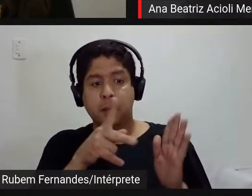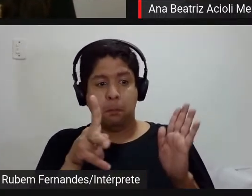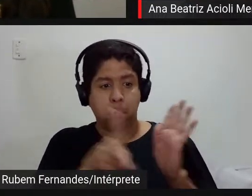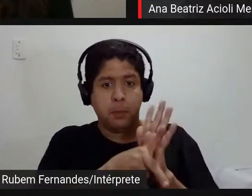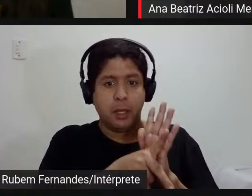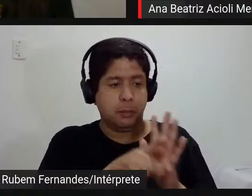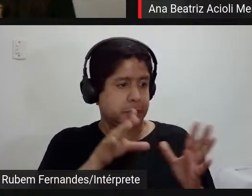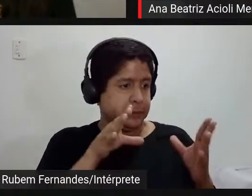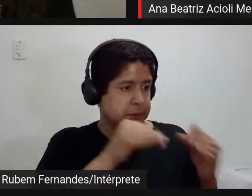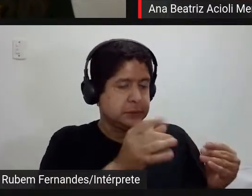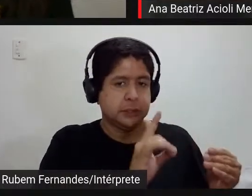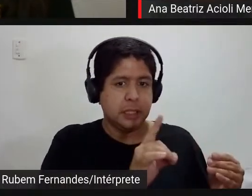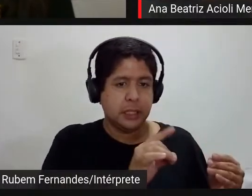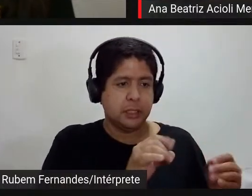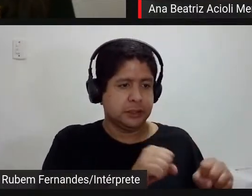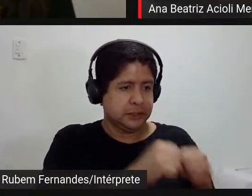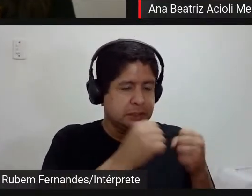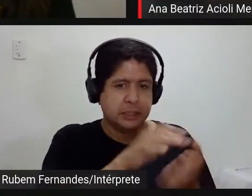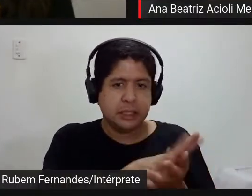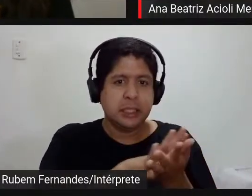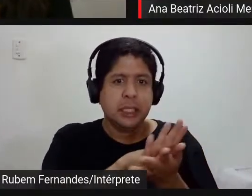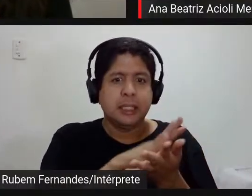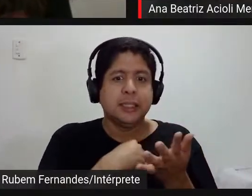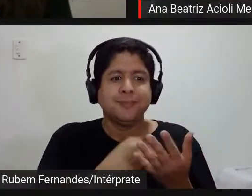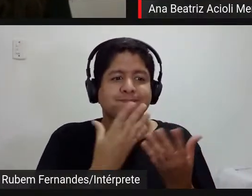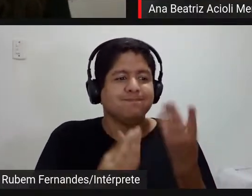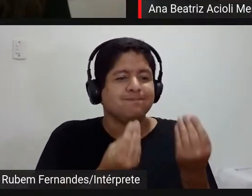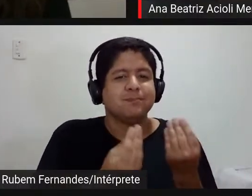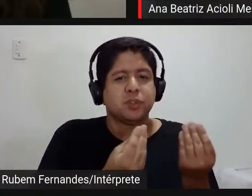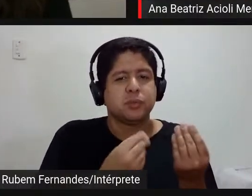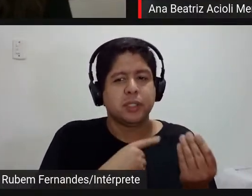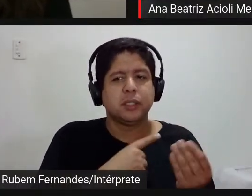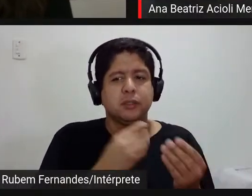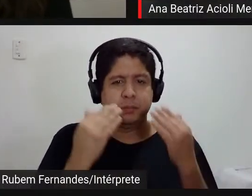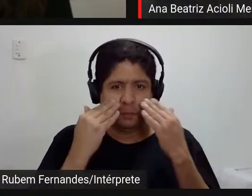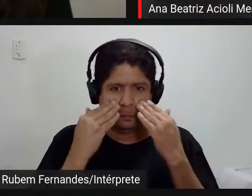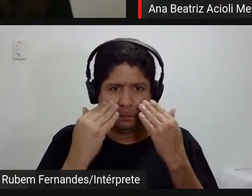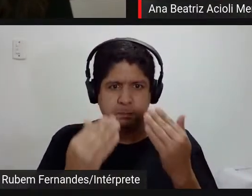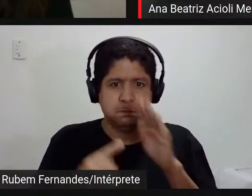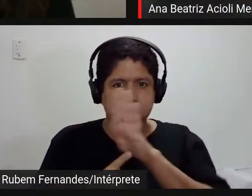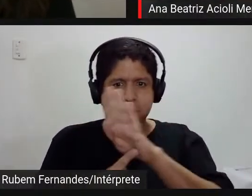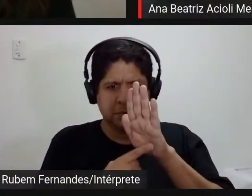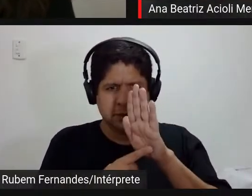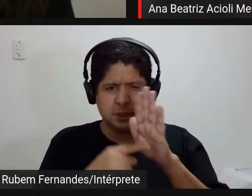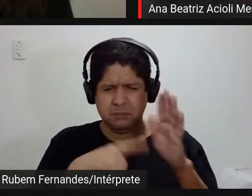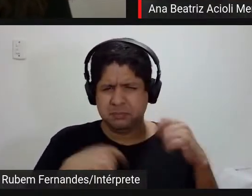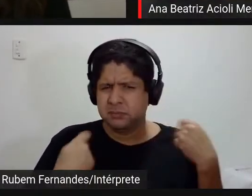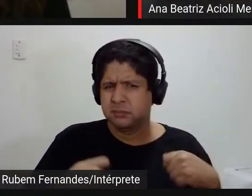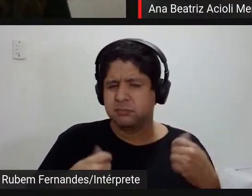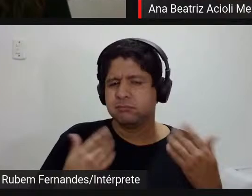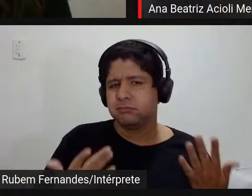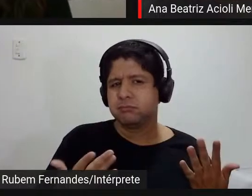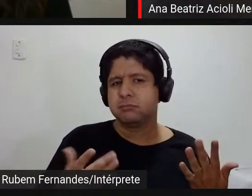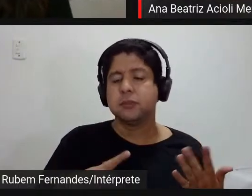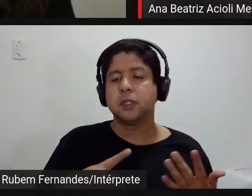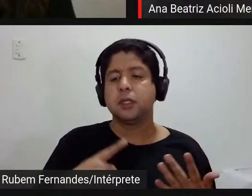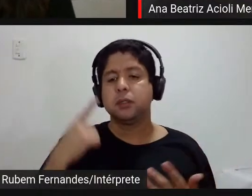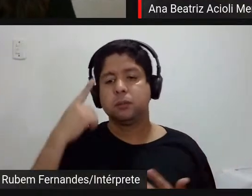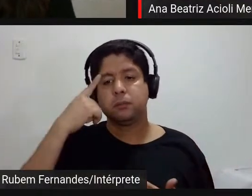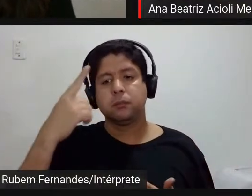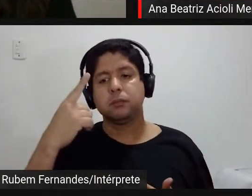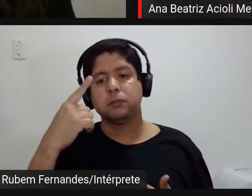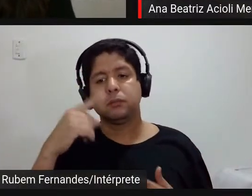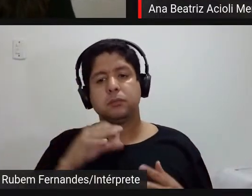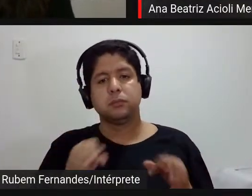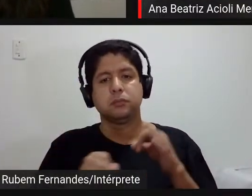tocado que não pode estragar como é que você vai fazer você vai fazer uma exposição histórica tem uma uma das soluções curatoriais